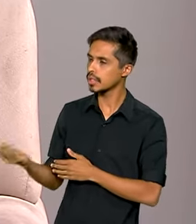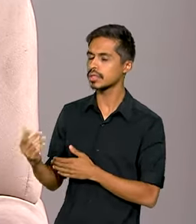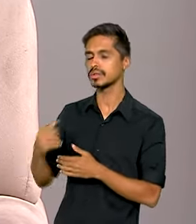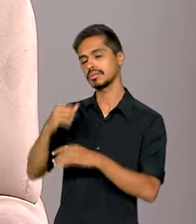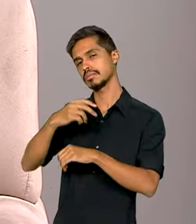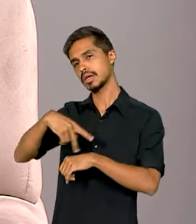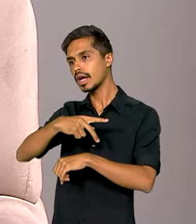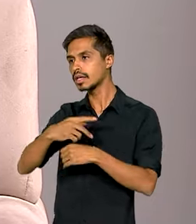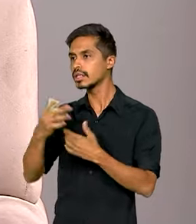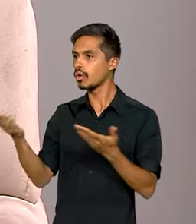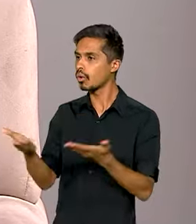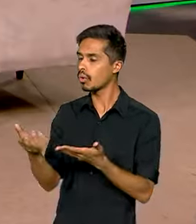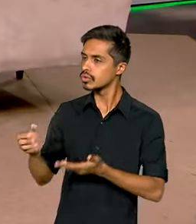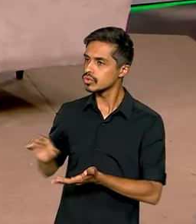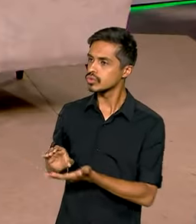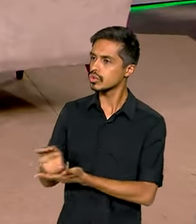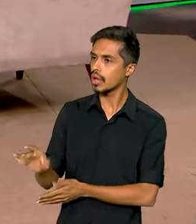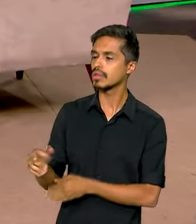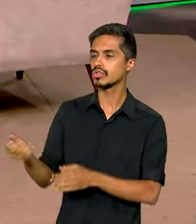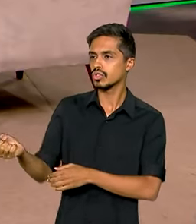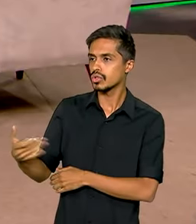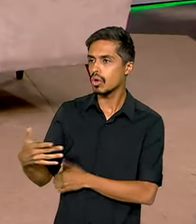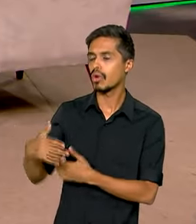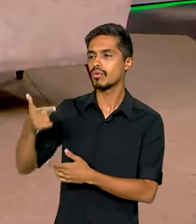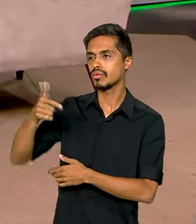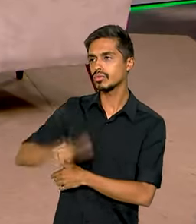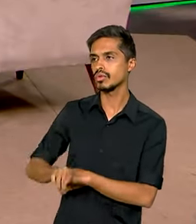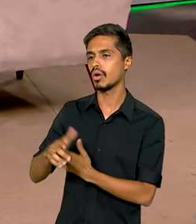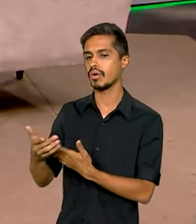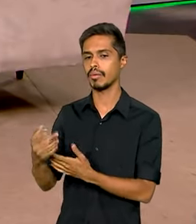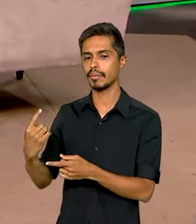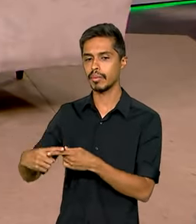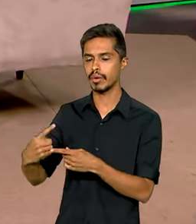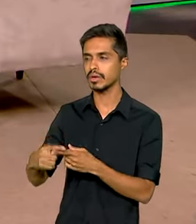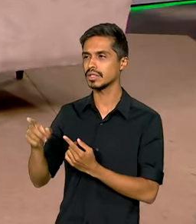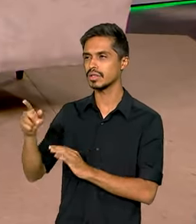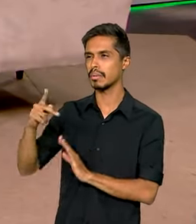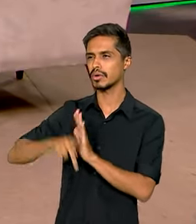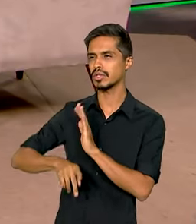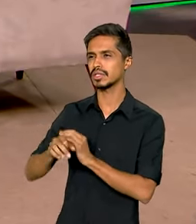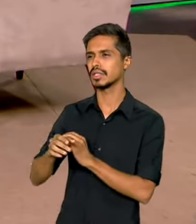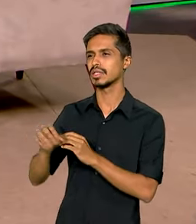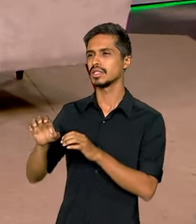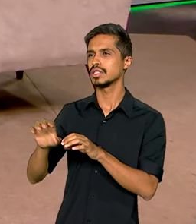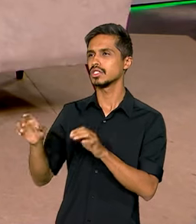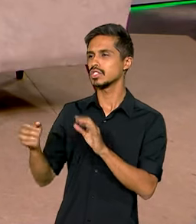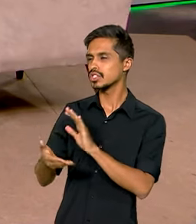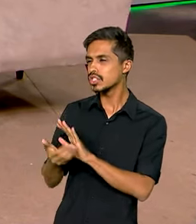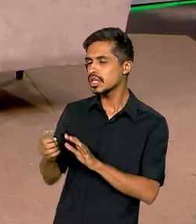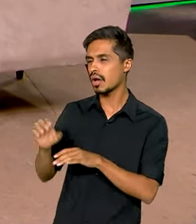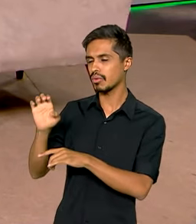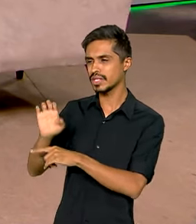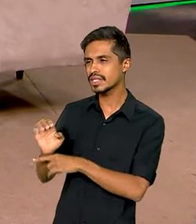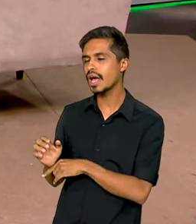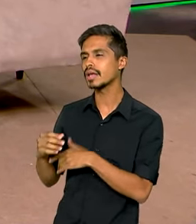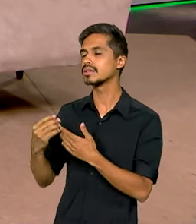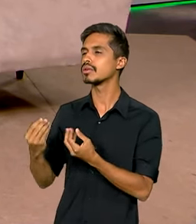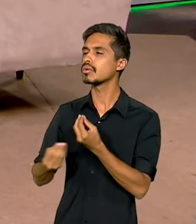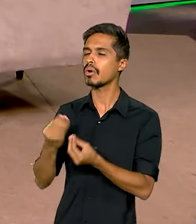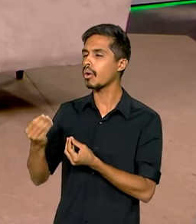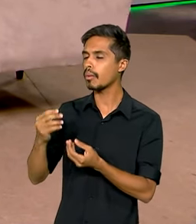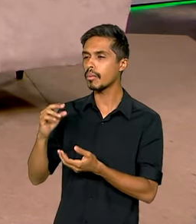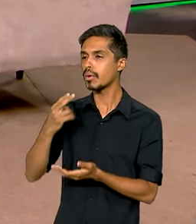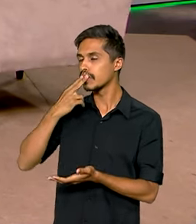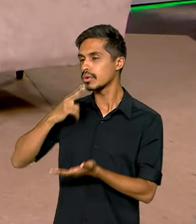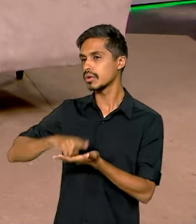hoje voltou a receber investimentos, saiu daquele Plano Nacional de Desestatização. O que a gente pode esperar para os